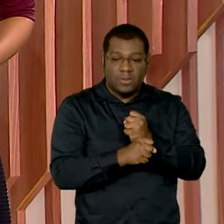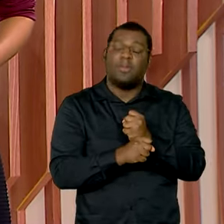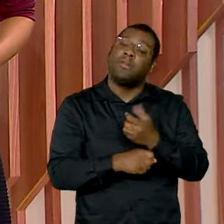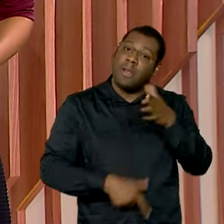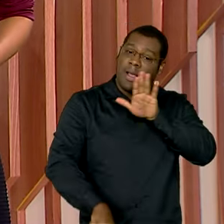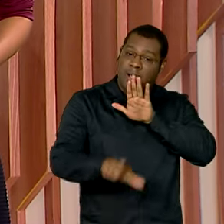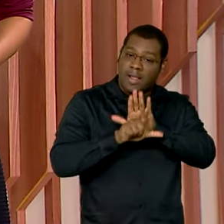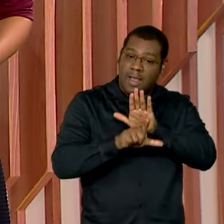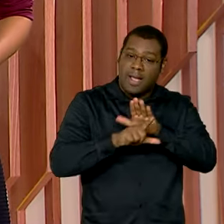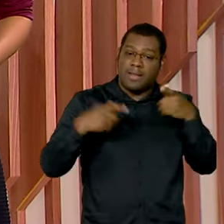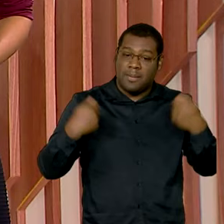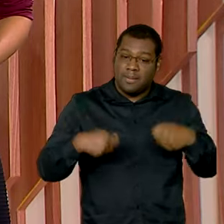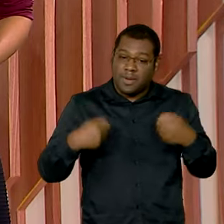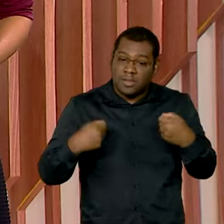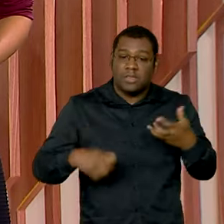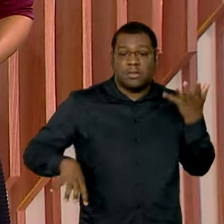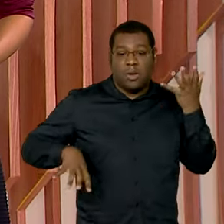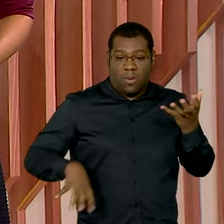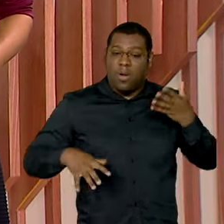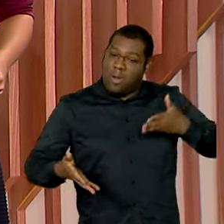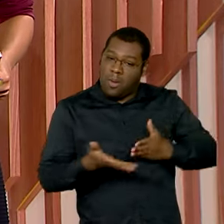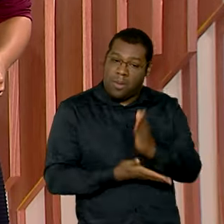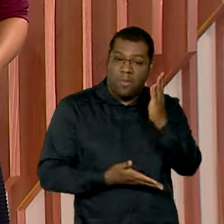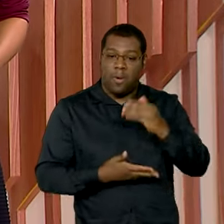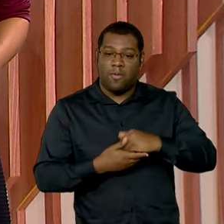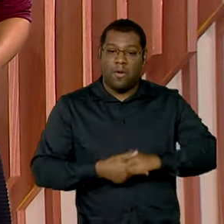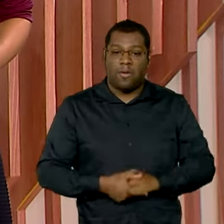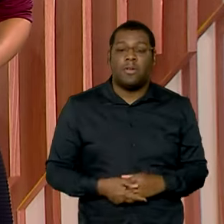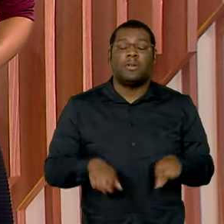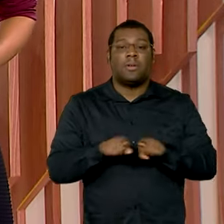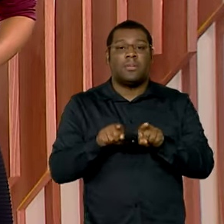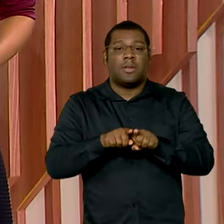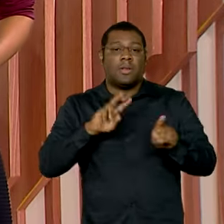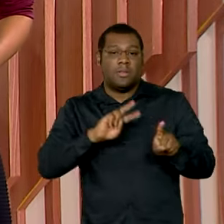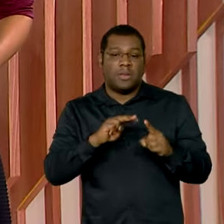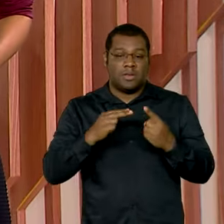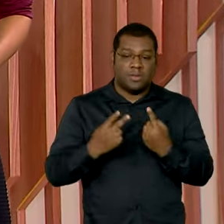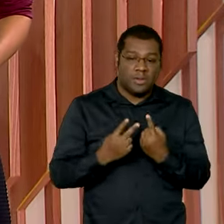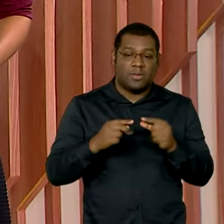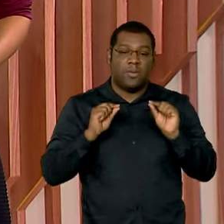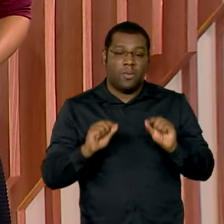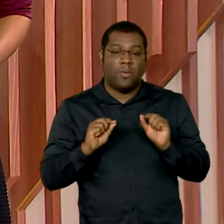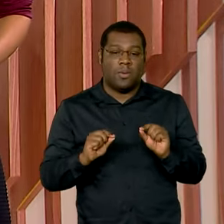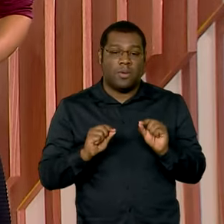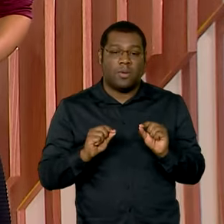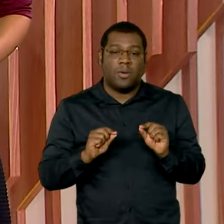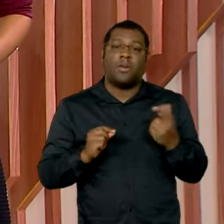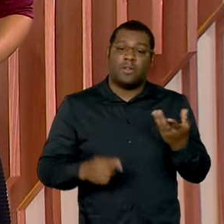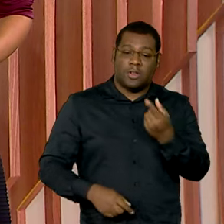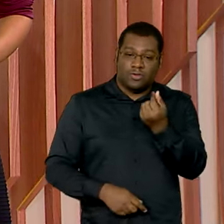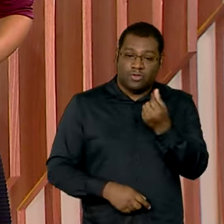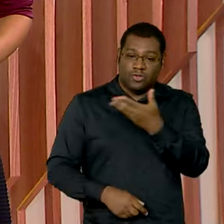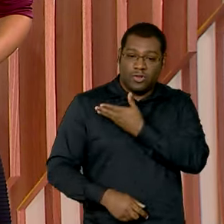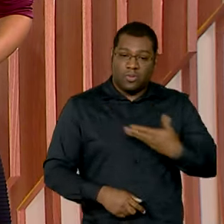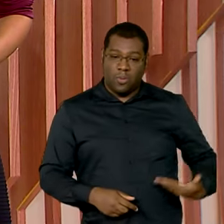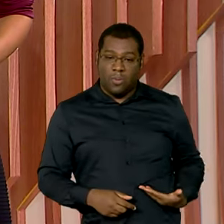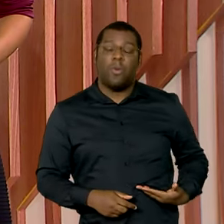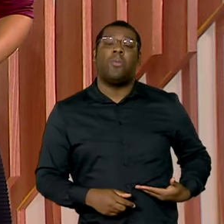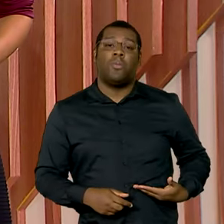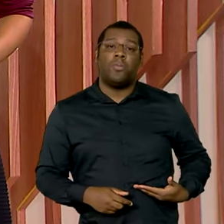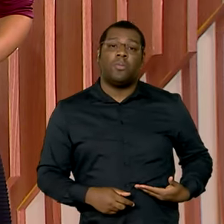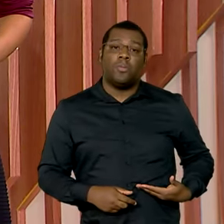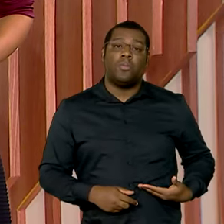aprovada pelo Congresso Nacional. Outra previsão é de saldo positivo nas contas públicas a partir de